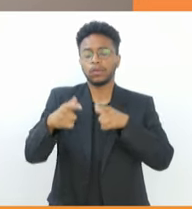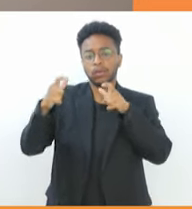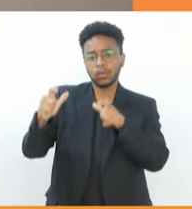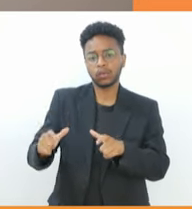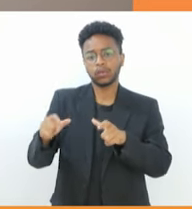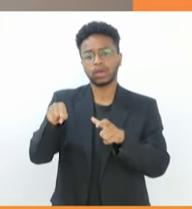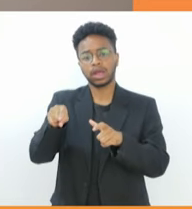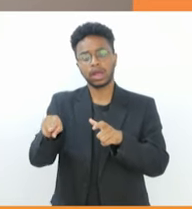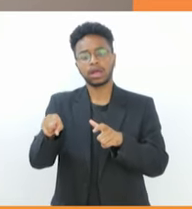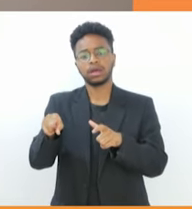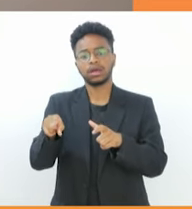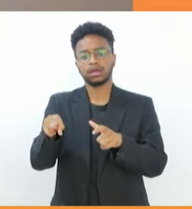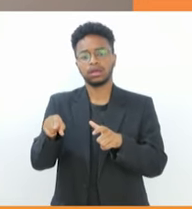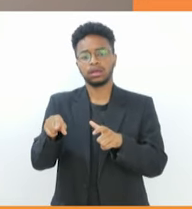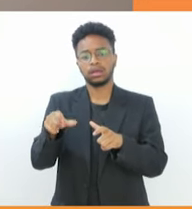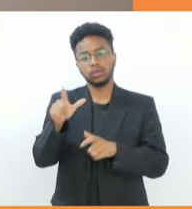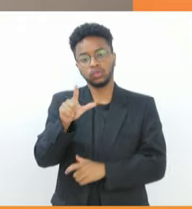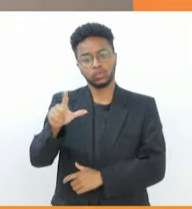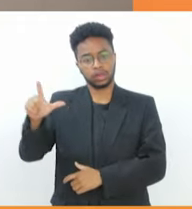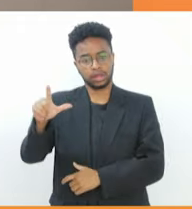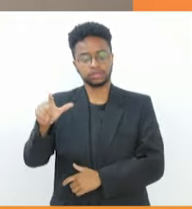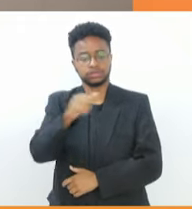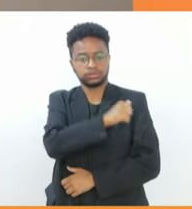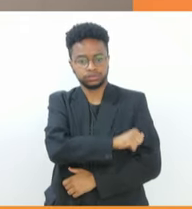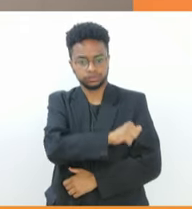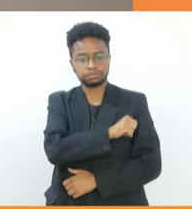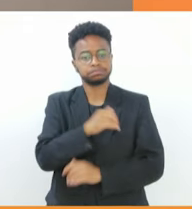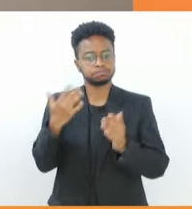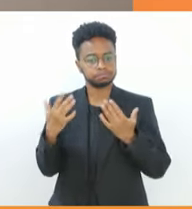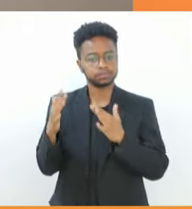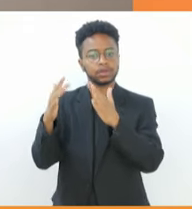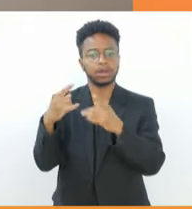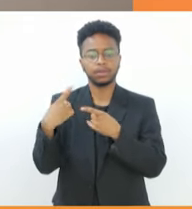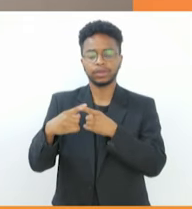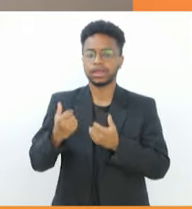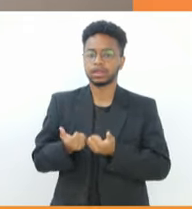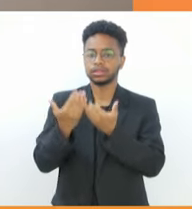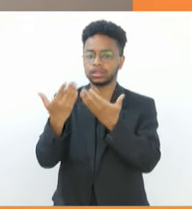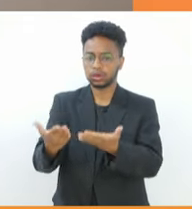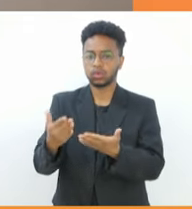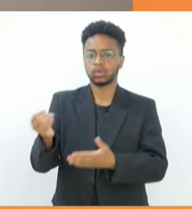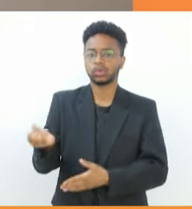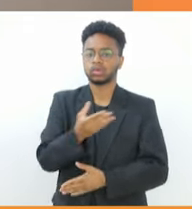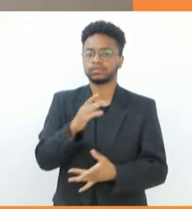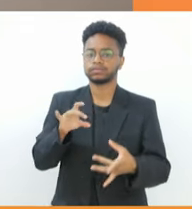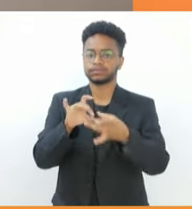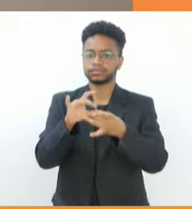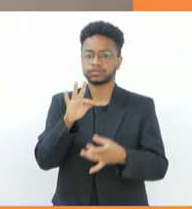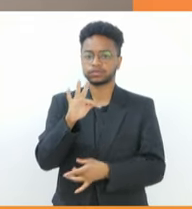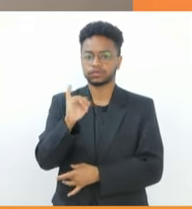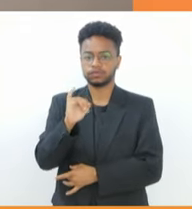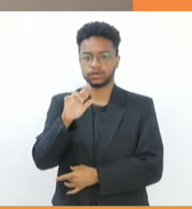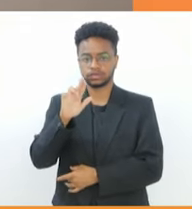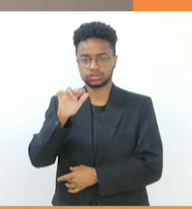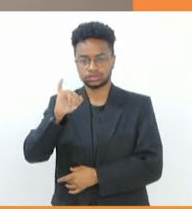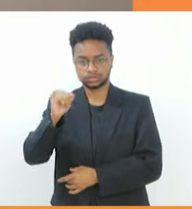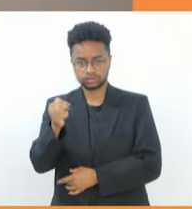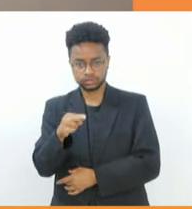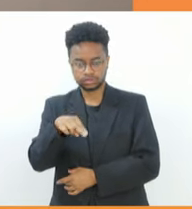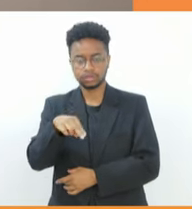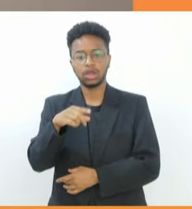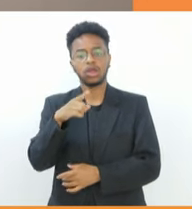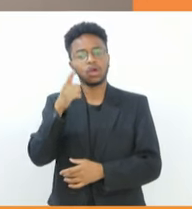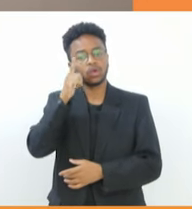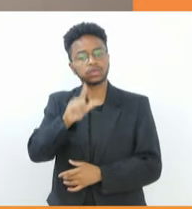do leste fluminense está de parabéns. É mais uma entrega da Firjan para proporcionar